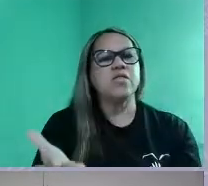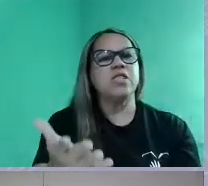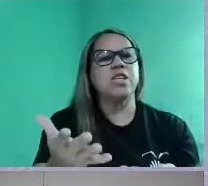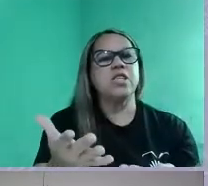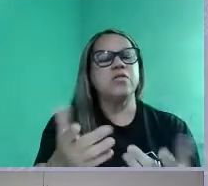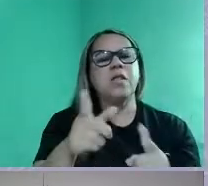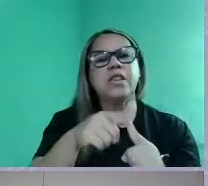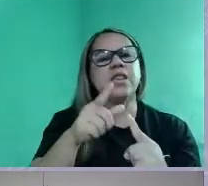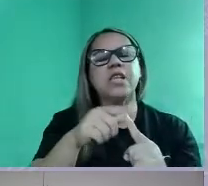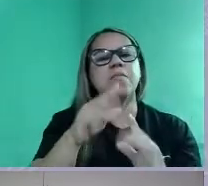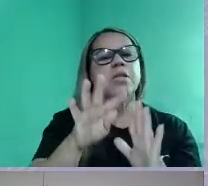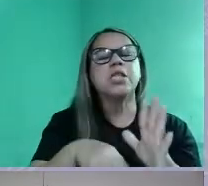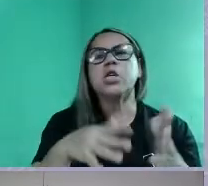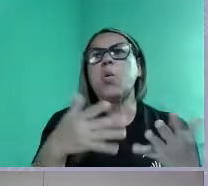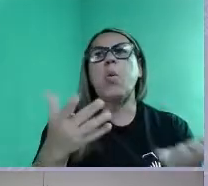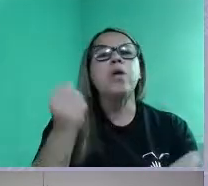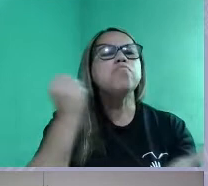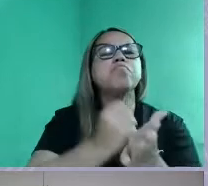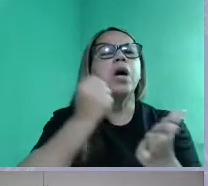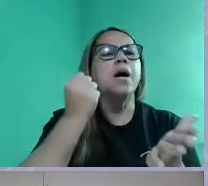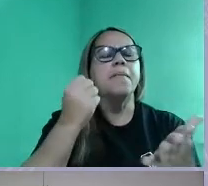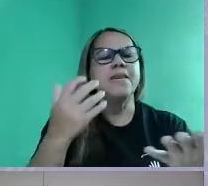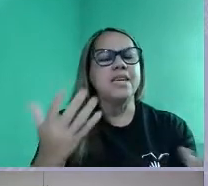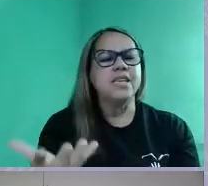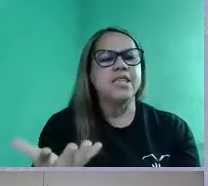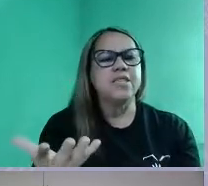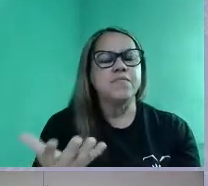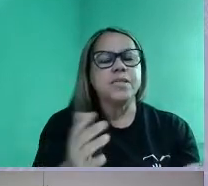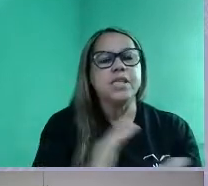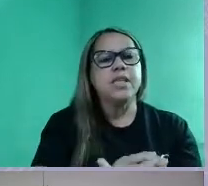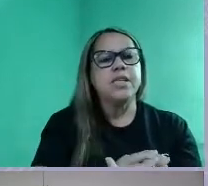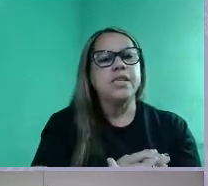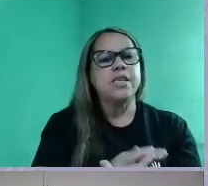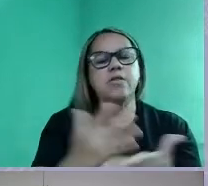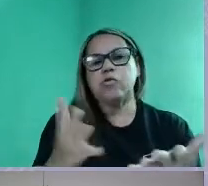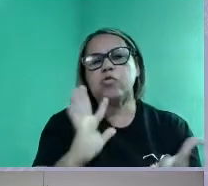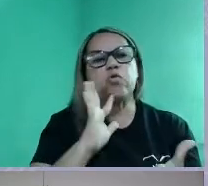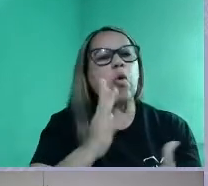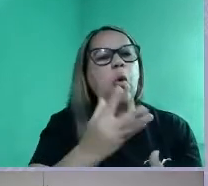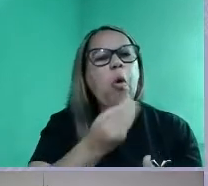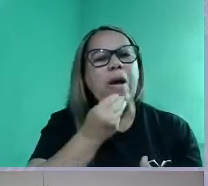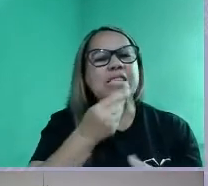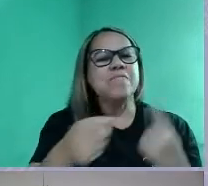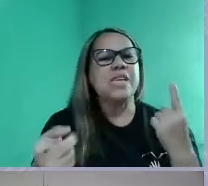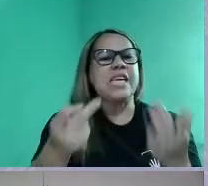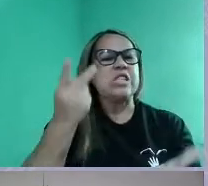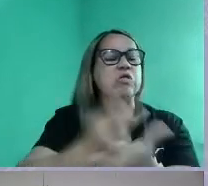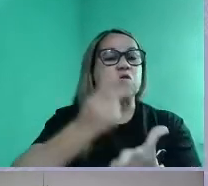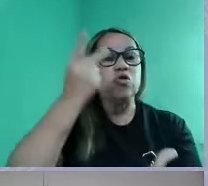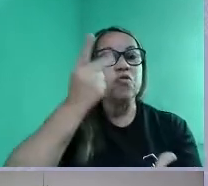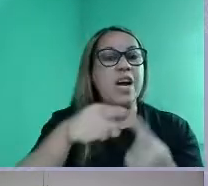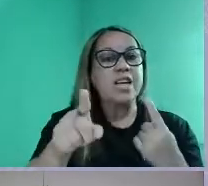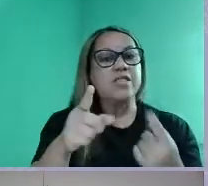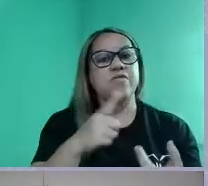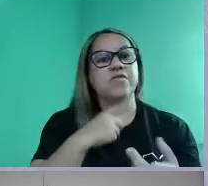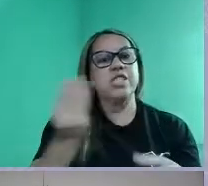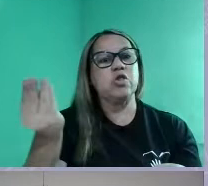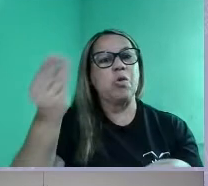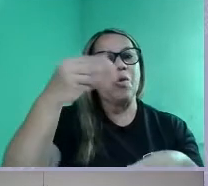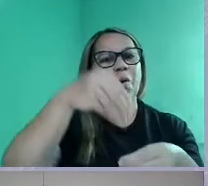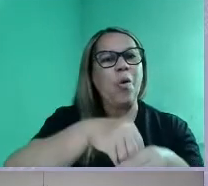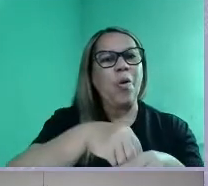texto. O são as marcas desse tipo de texto? São os conhecimentos, os fatos, né? Que vocês levam para dentro desse